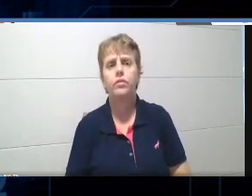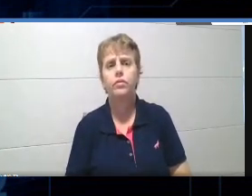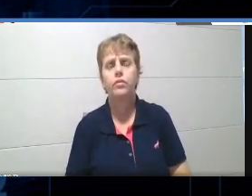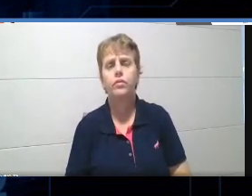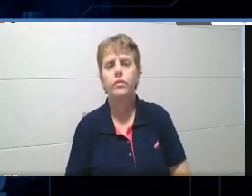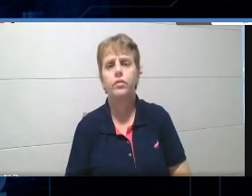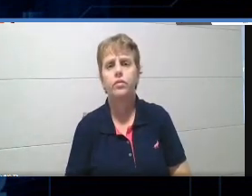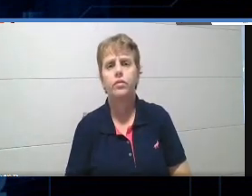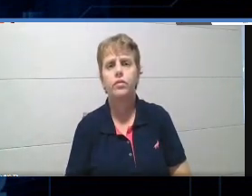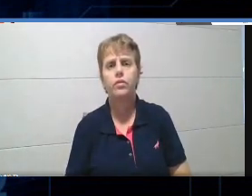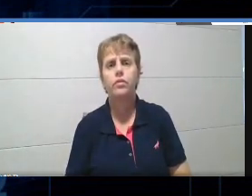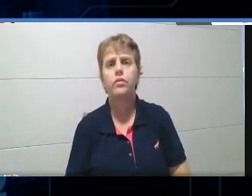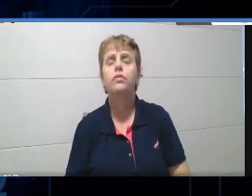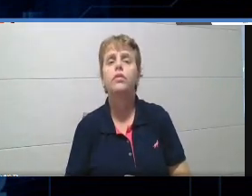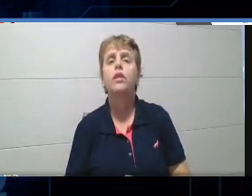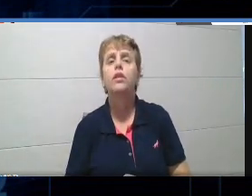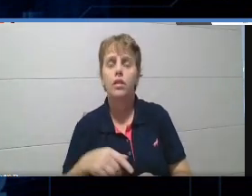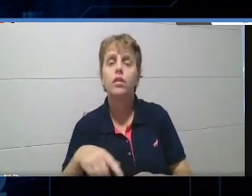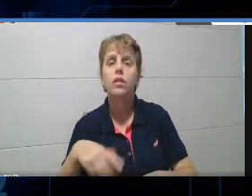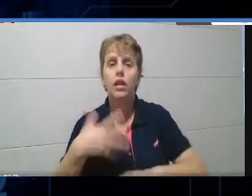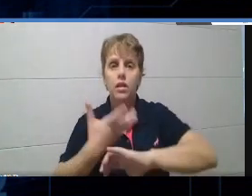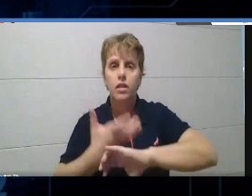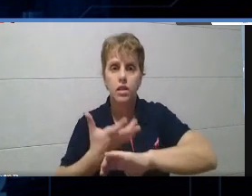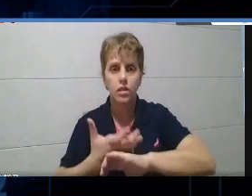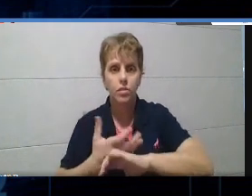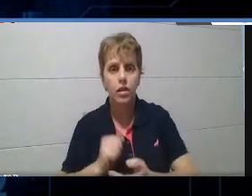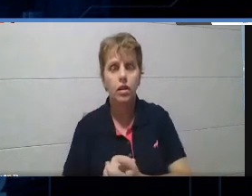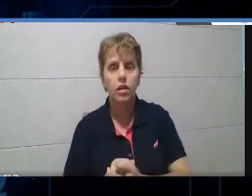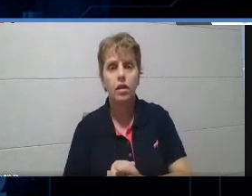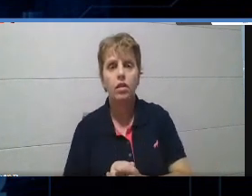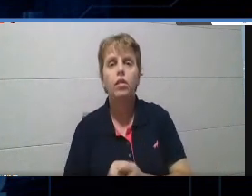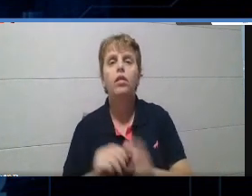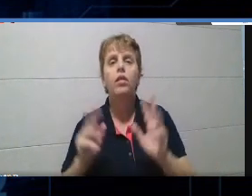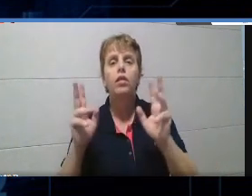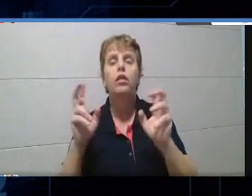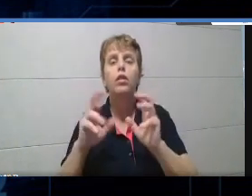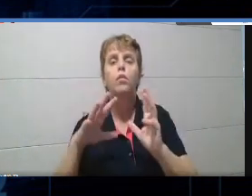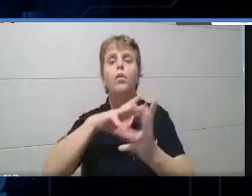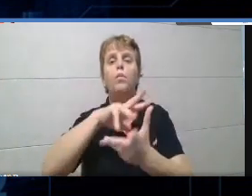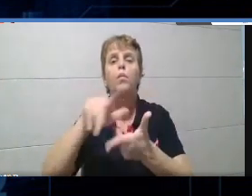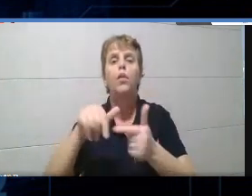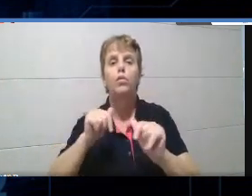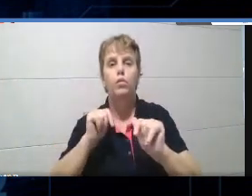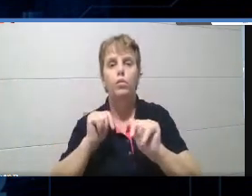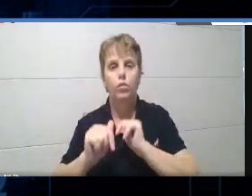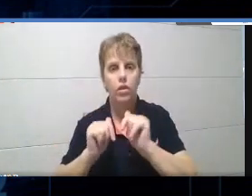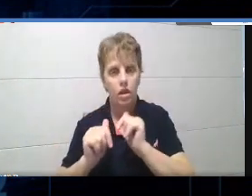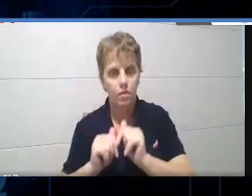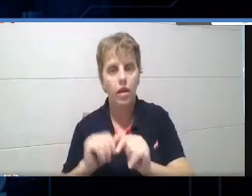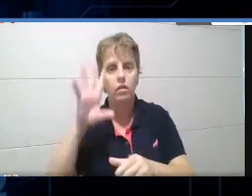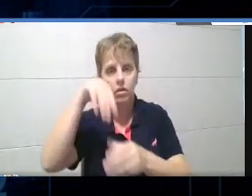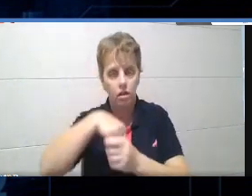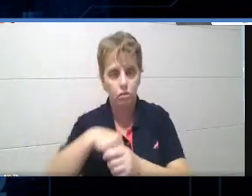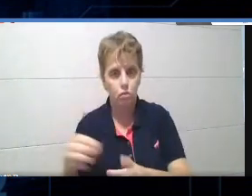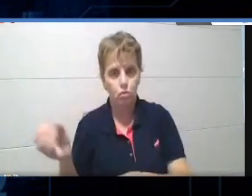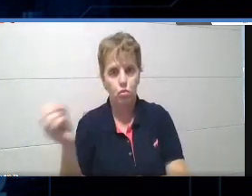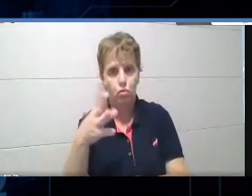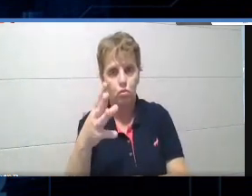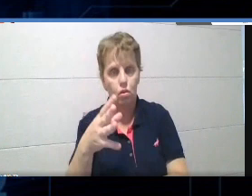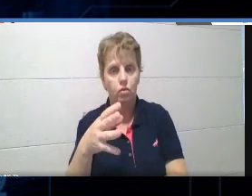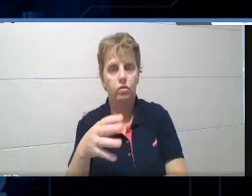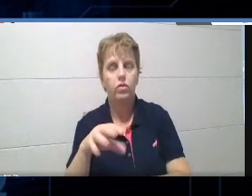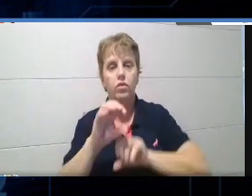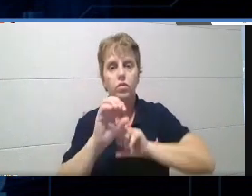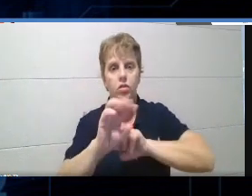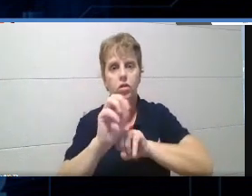é, de uma matéria chamada Mundo do Trabalho, dentro do novo ensino médio, do SENAI, é, eu trabalho com os